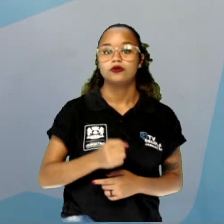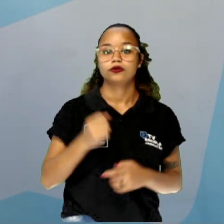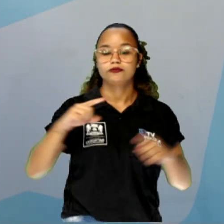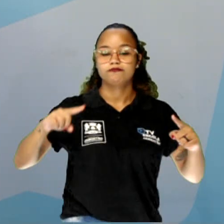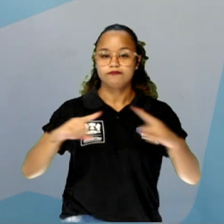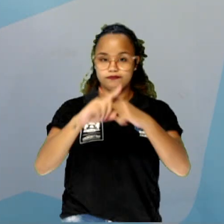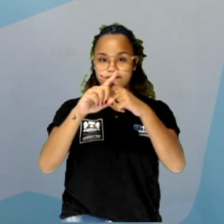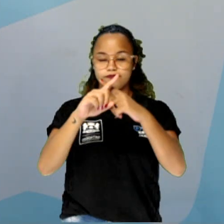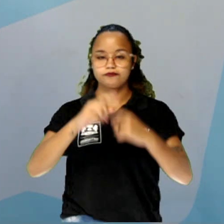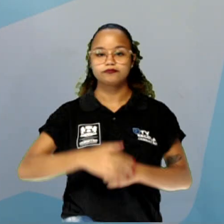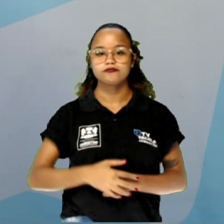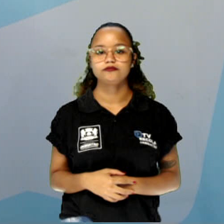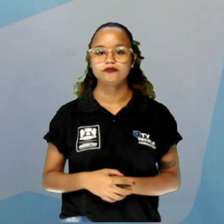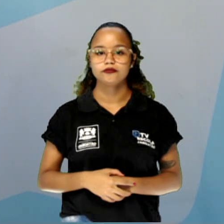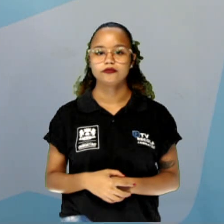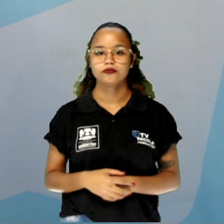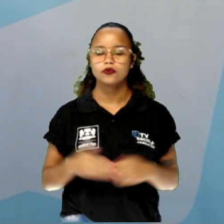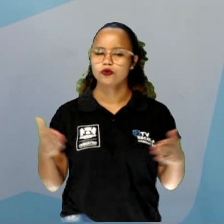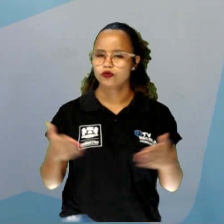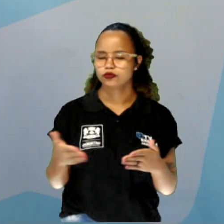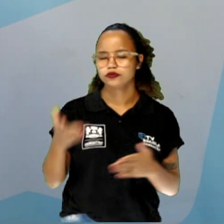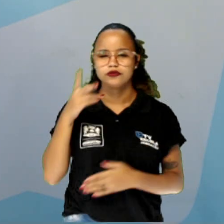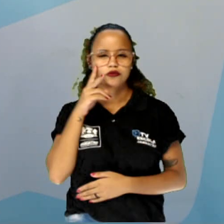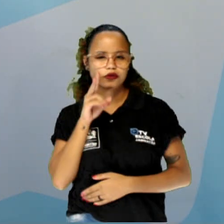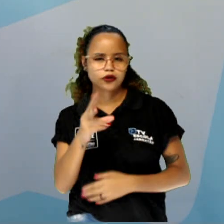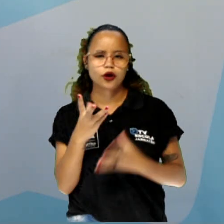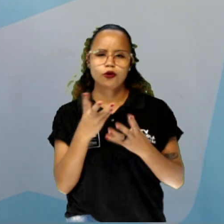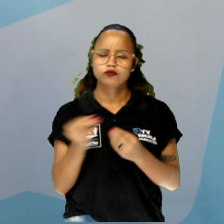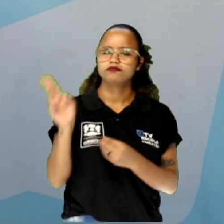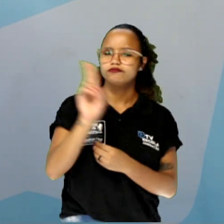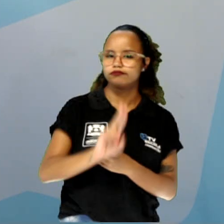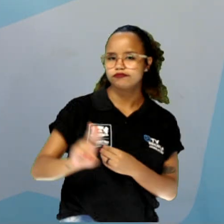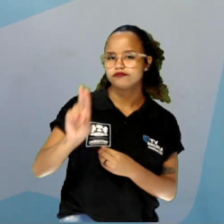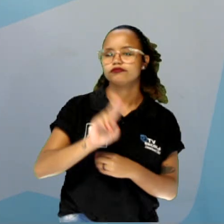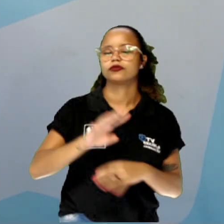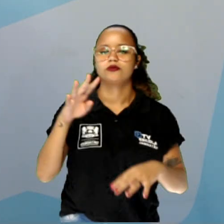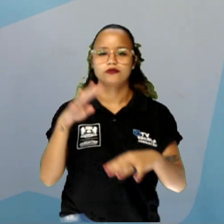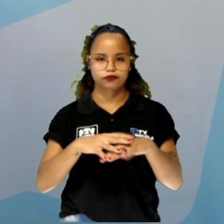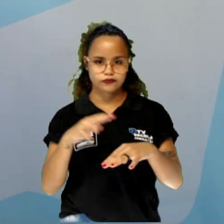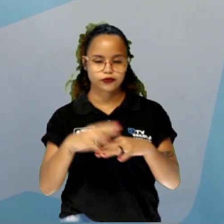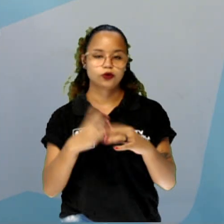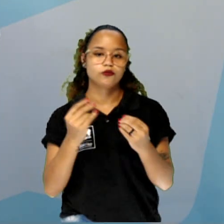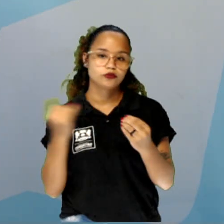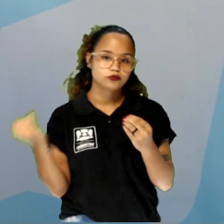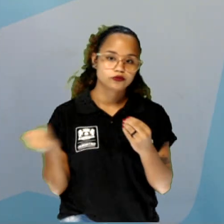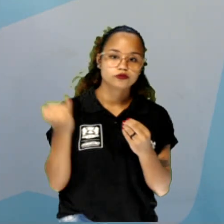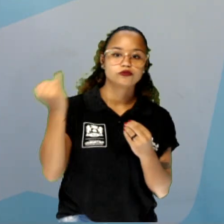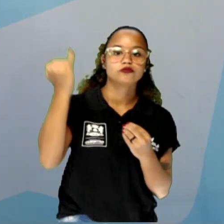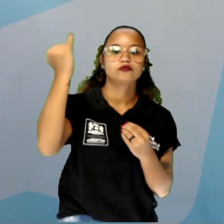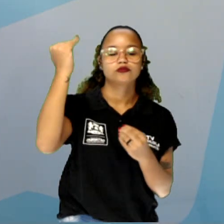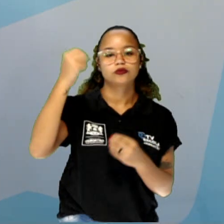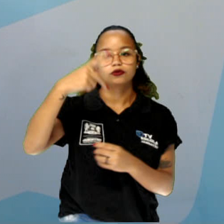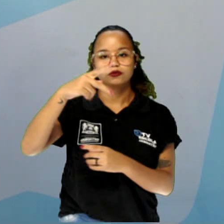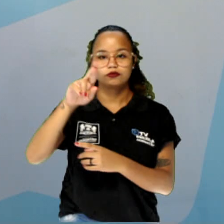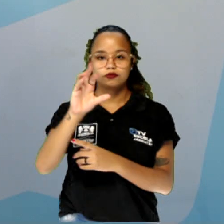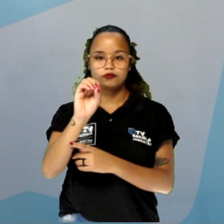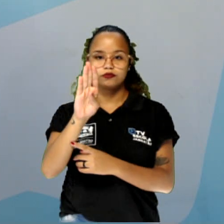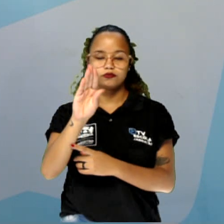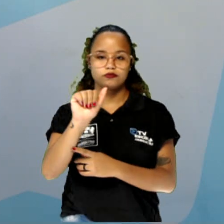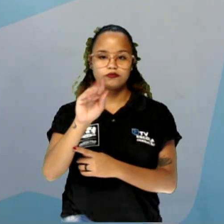que a gente vai estar aqui verificando que é muito utilizado na área da matemática muito importante chamada probabilidade.